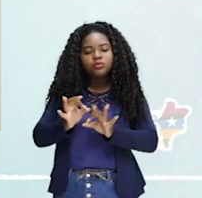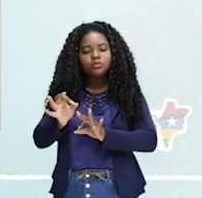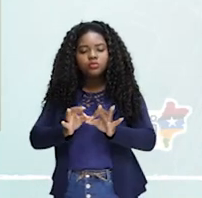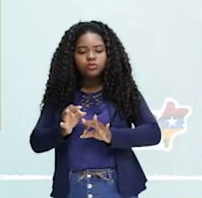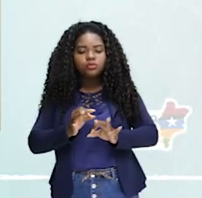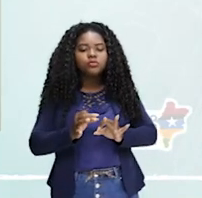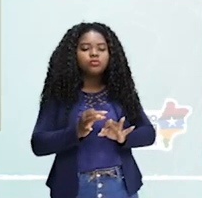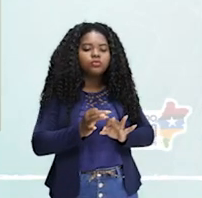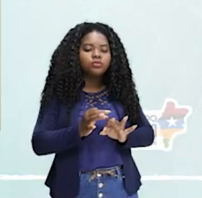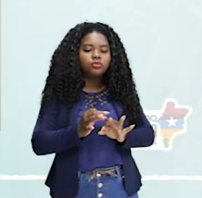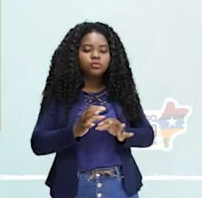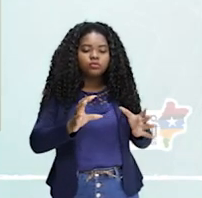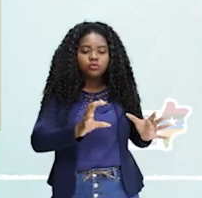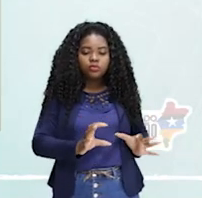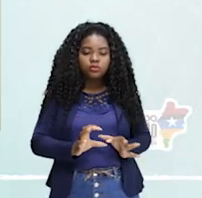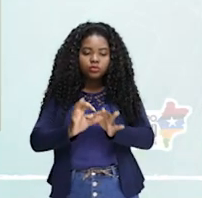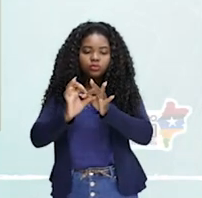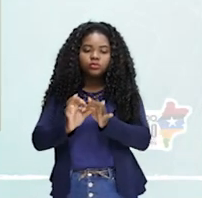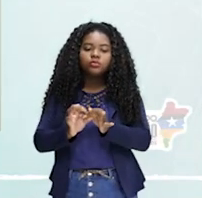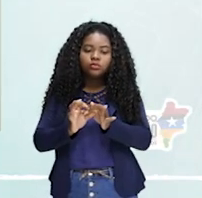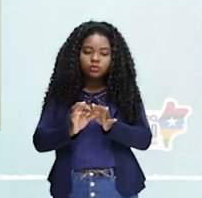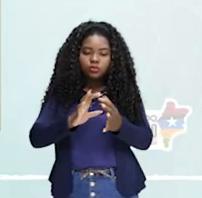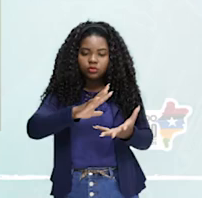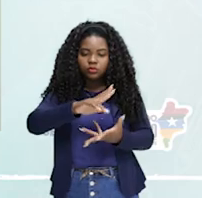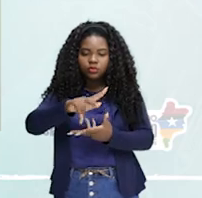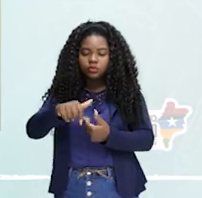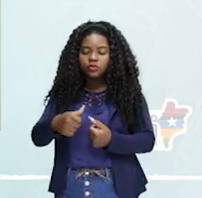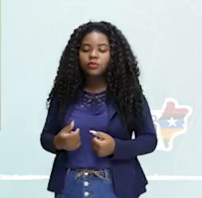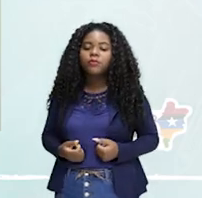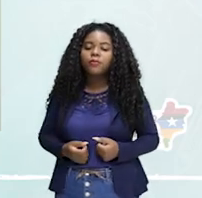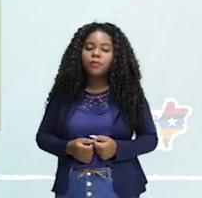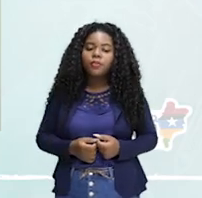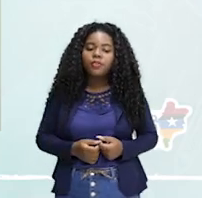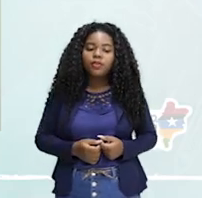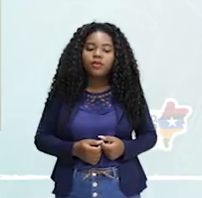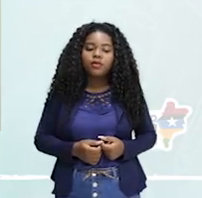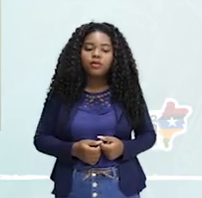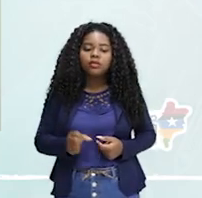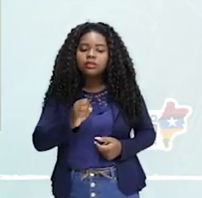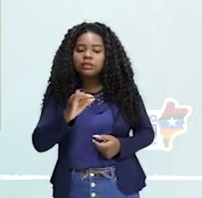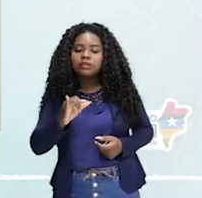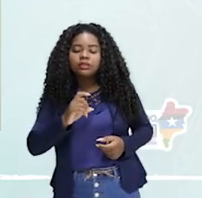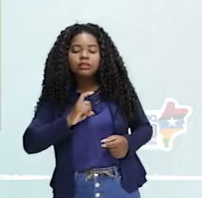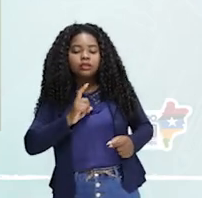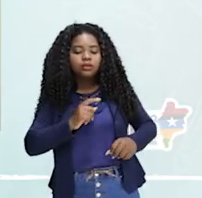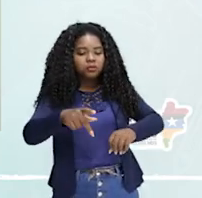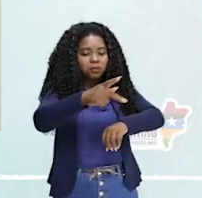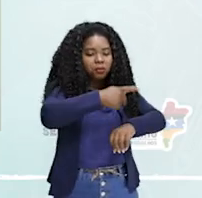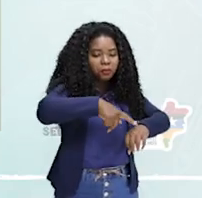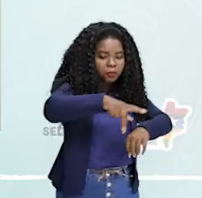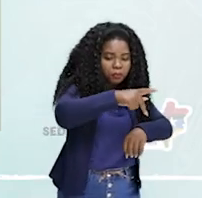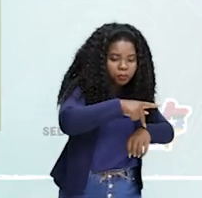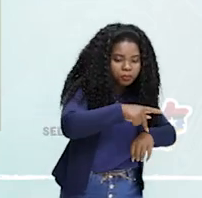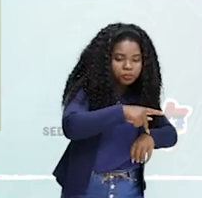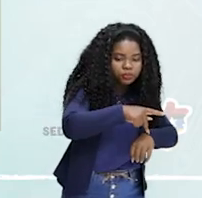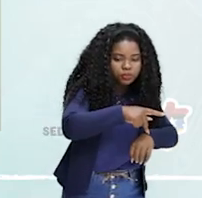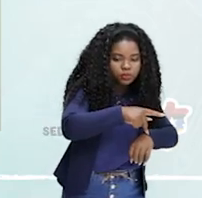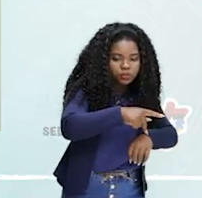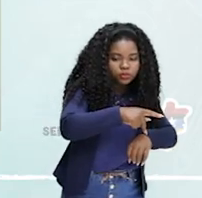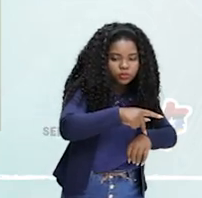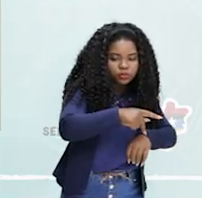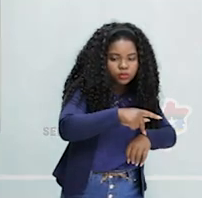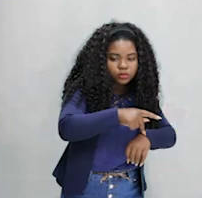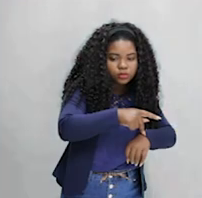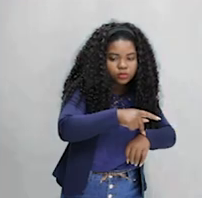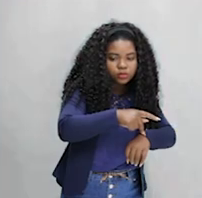é simples. Porque, independentemente, galera, pensa comigo, independentemente se é uma nação A ou B que polui, mas nós